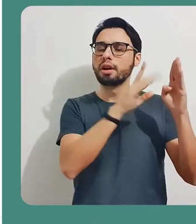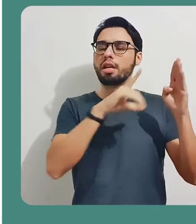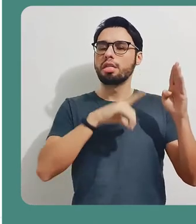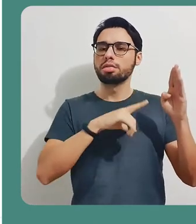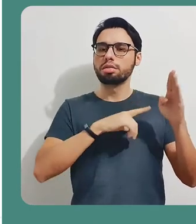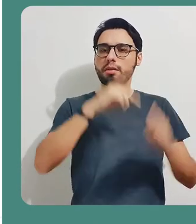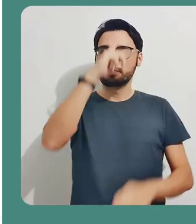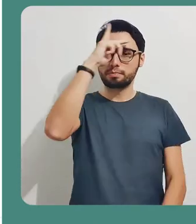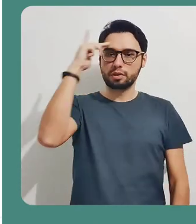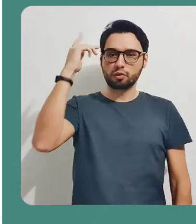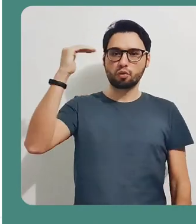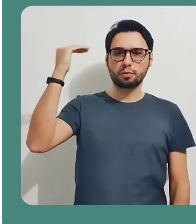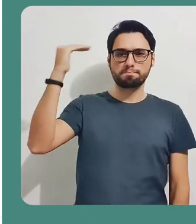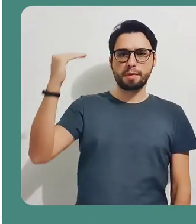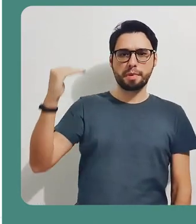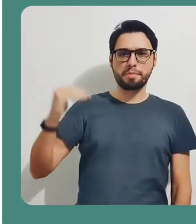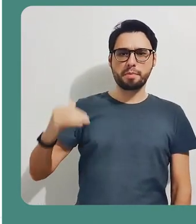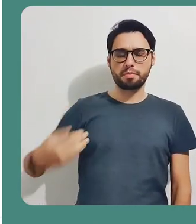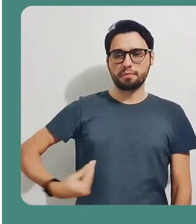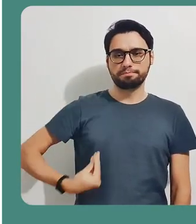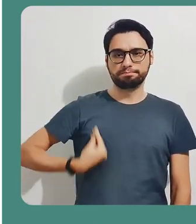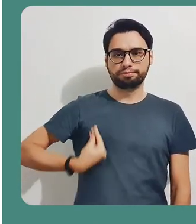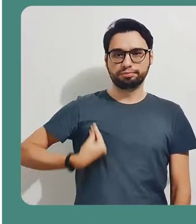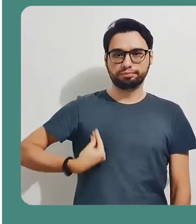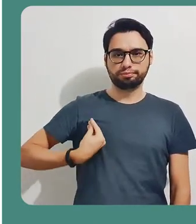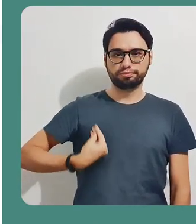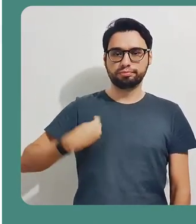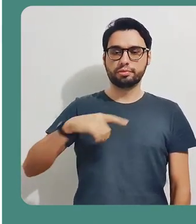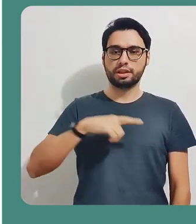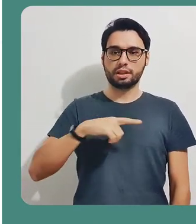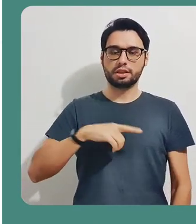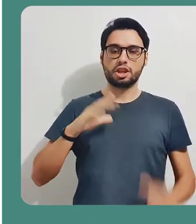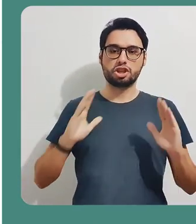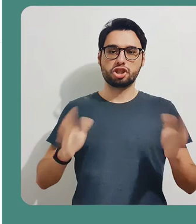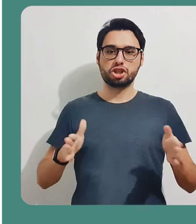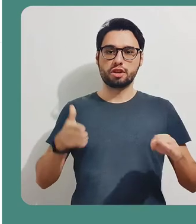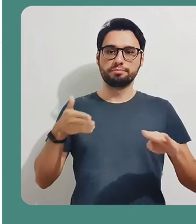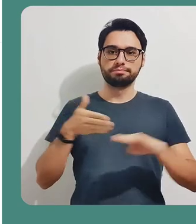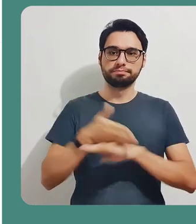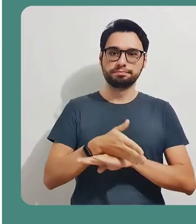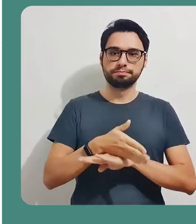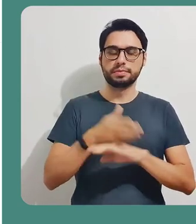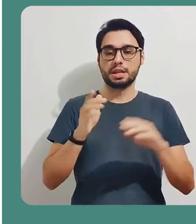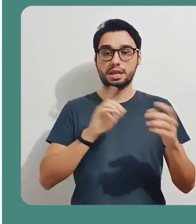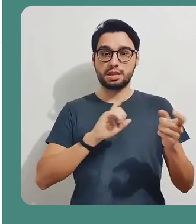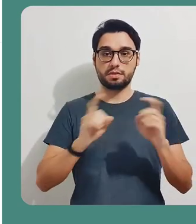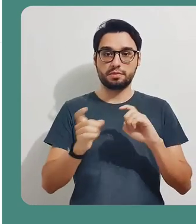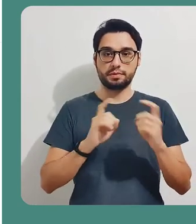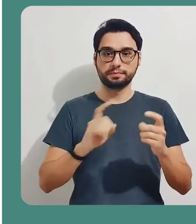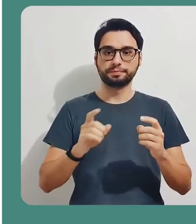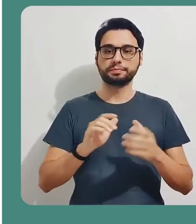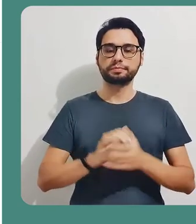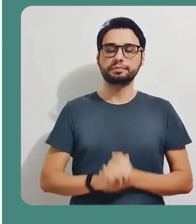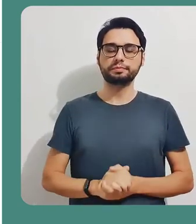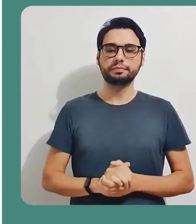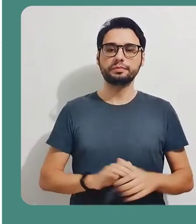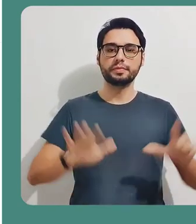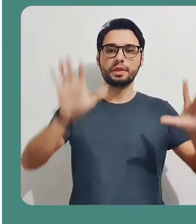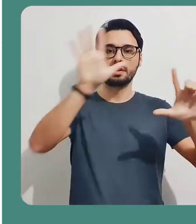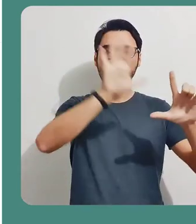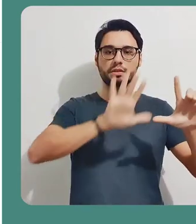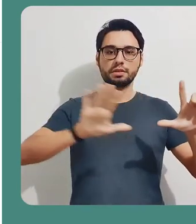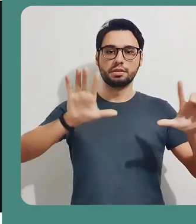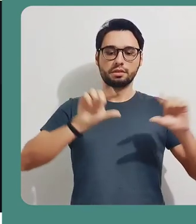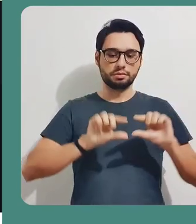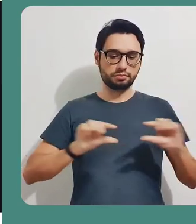instantâneas. E aqui, nesse outro ícone, você vai conseguir enxergar todas as pessoas que estão conectadas na sua web